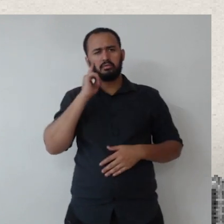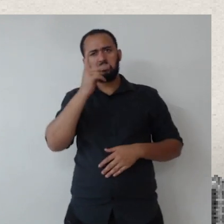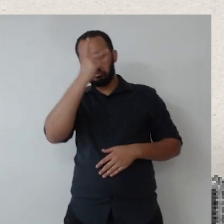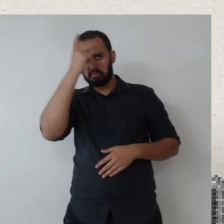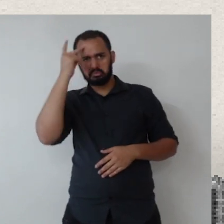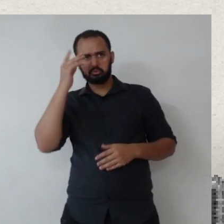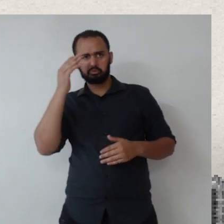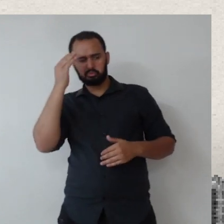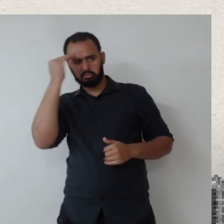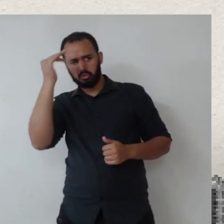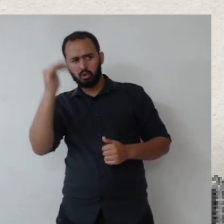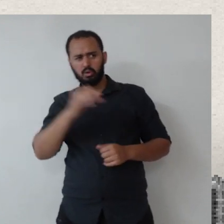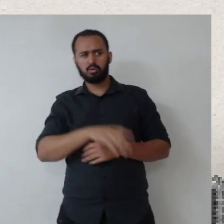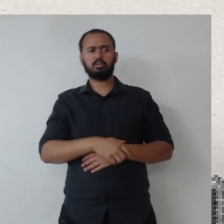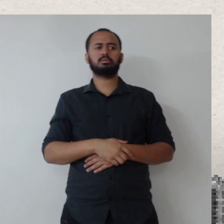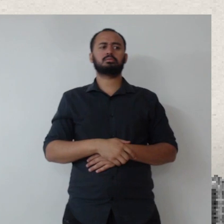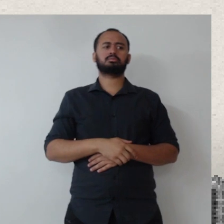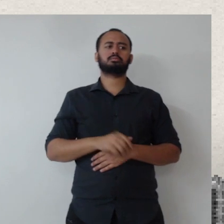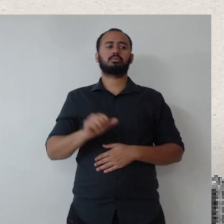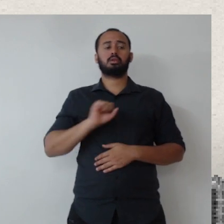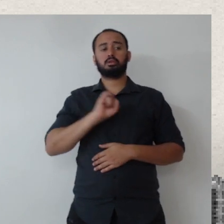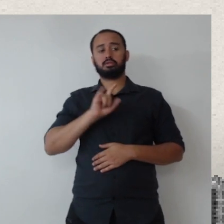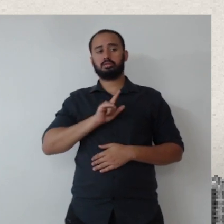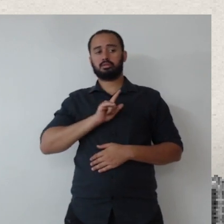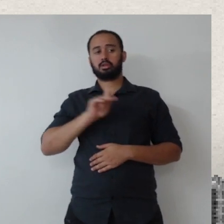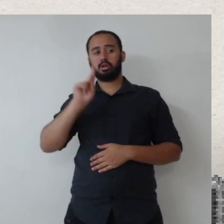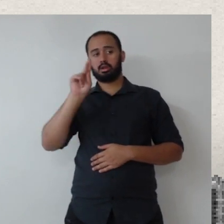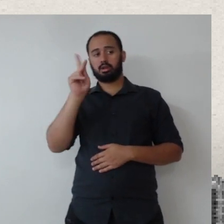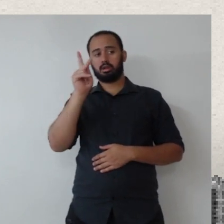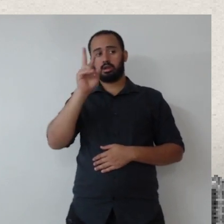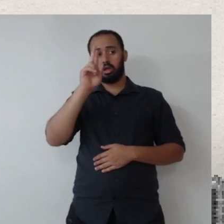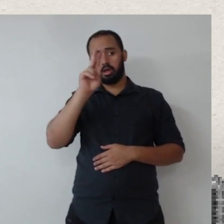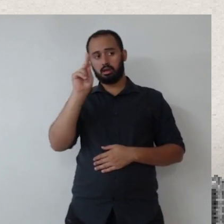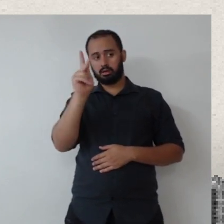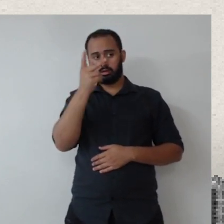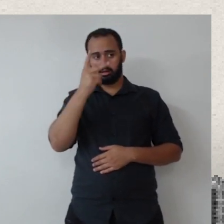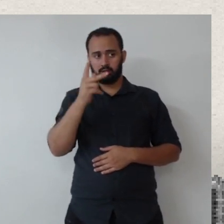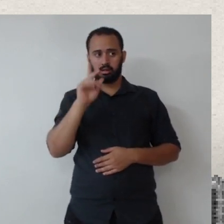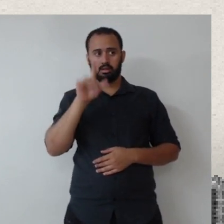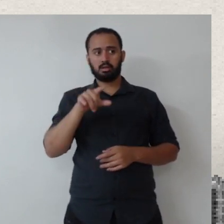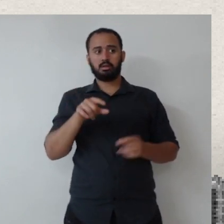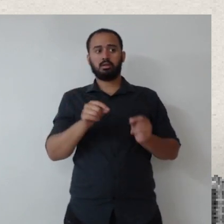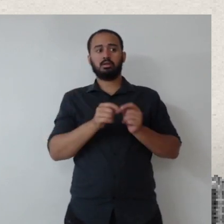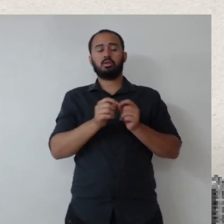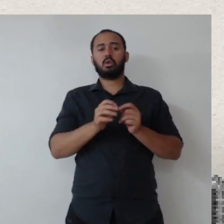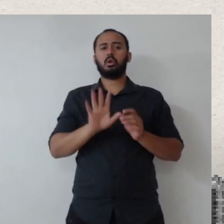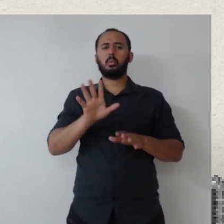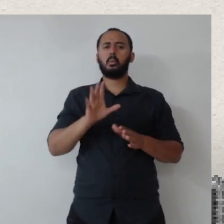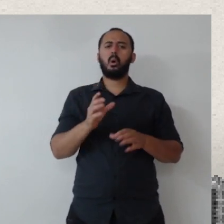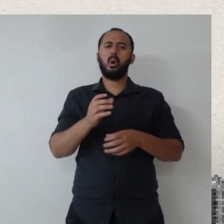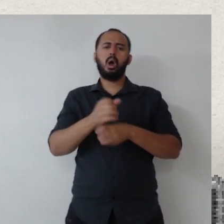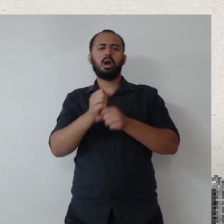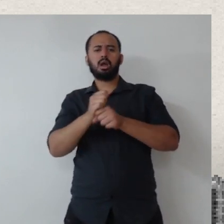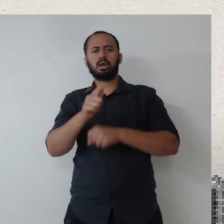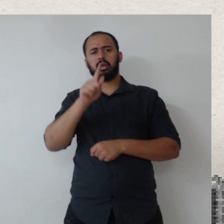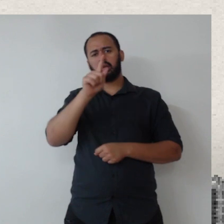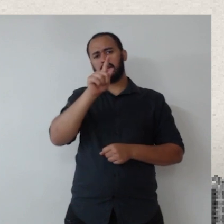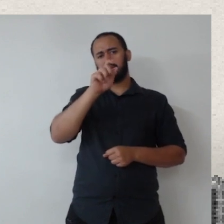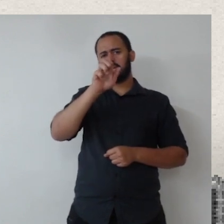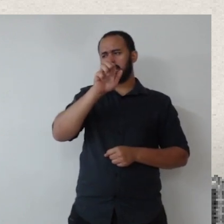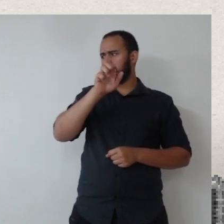de competências, aí eu não sei se vocês têm no RH o sistema de gestão de competências aí, com cálculo de gap, essa coisa toda, porque